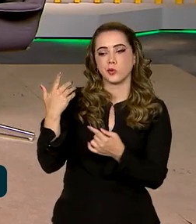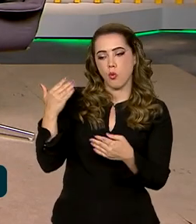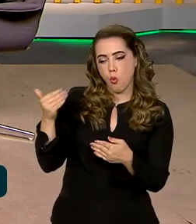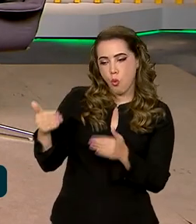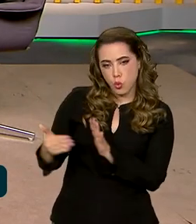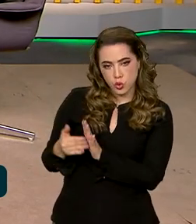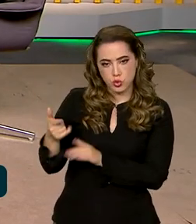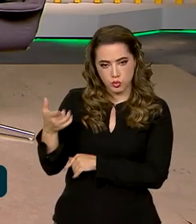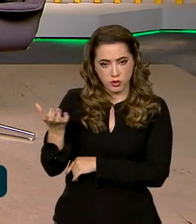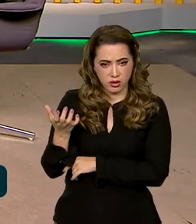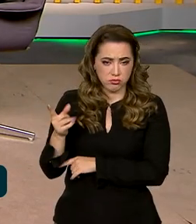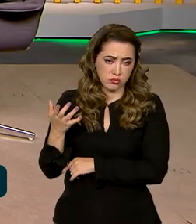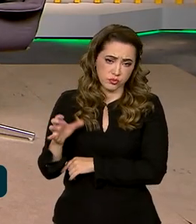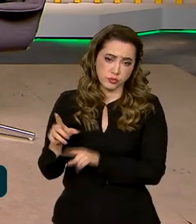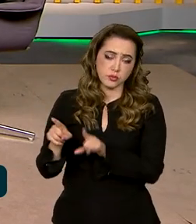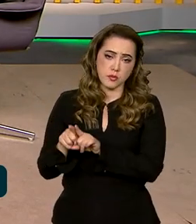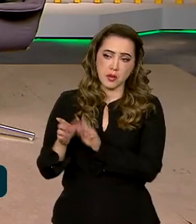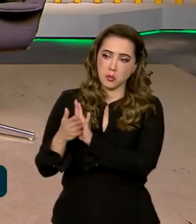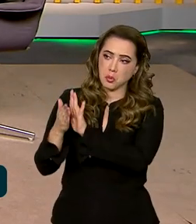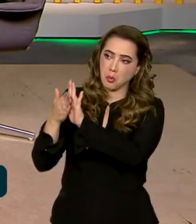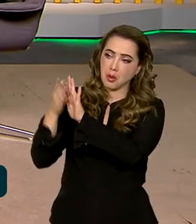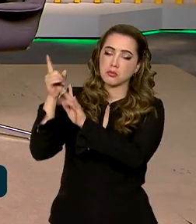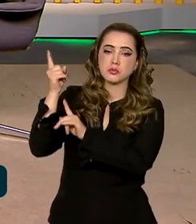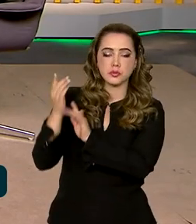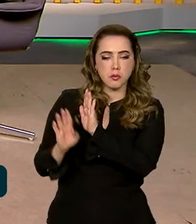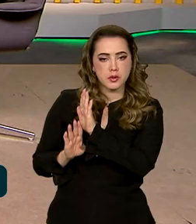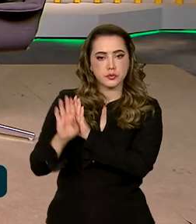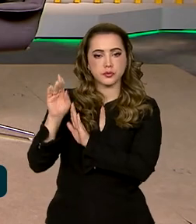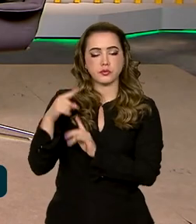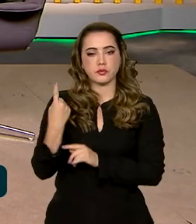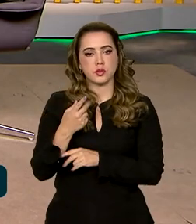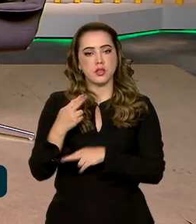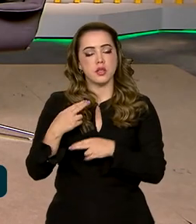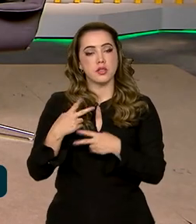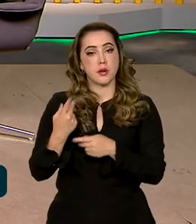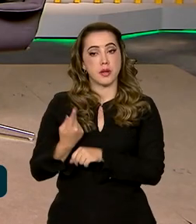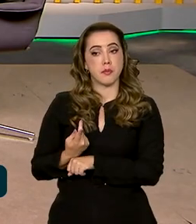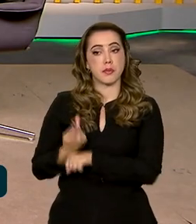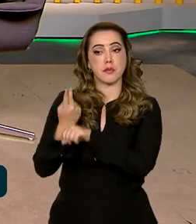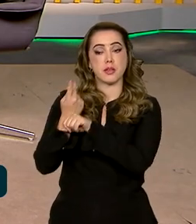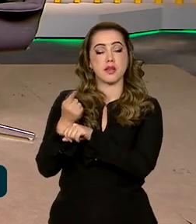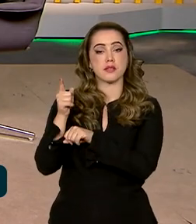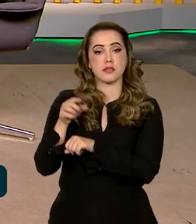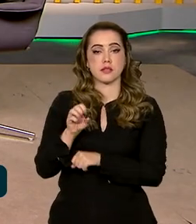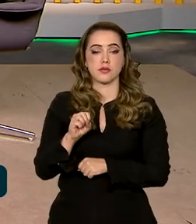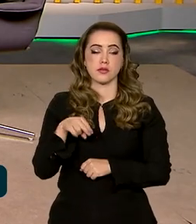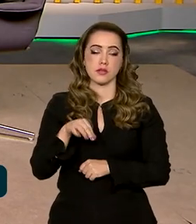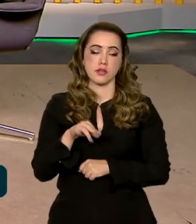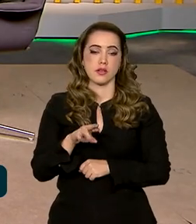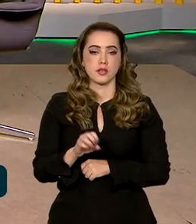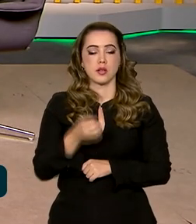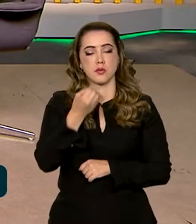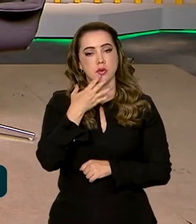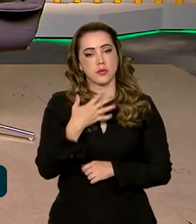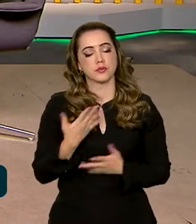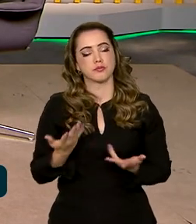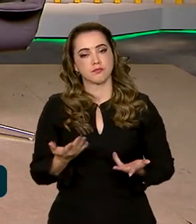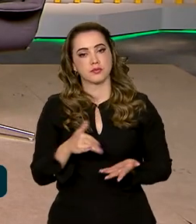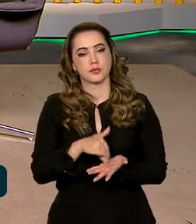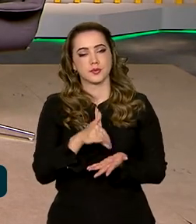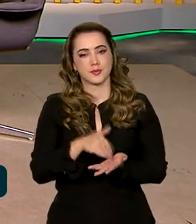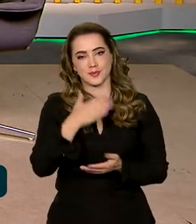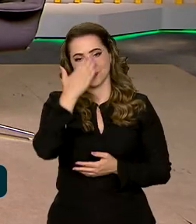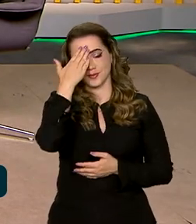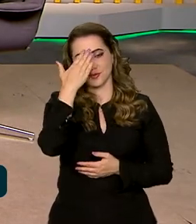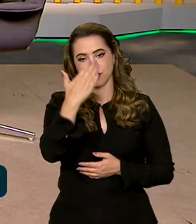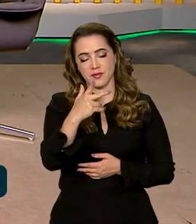premiação própria do ranking. E também estamos elaborando um programa de premiação lá na Senatran. Muito bom. Secretário Adrualdo Catão,